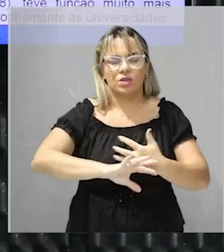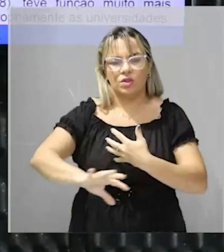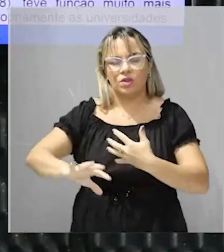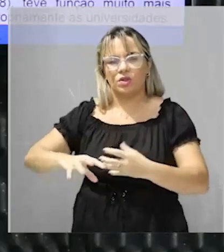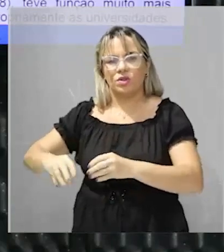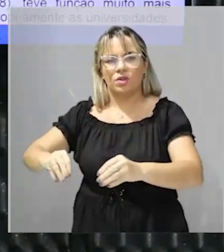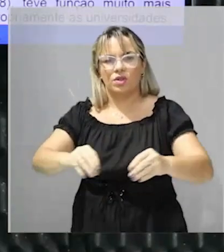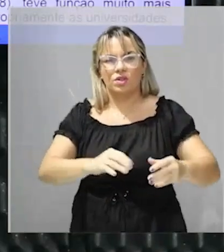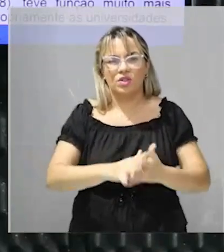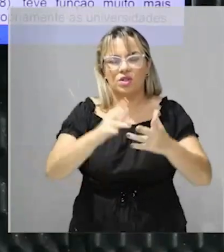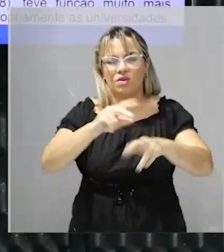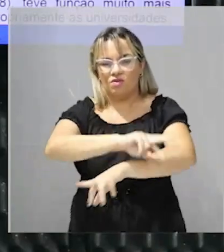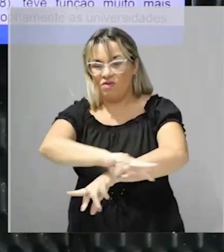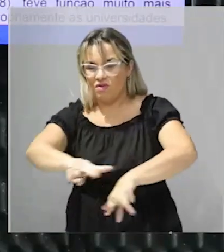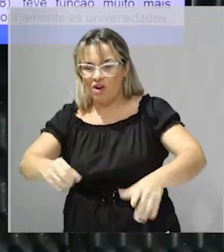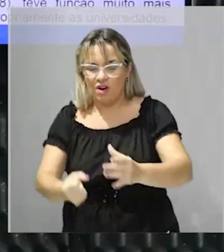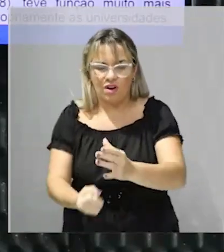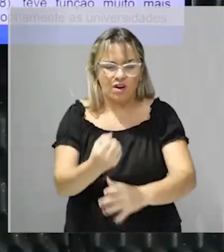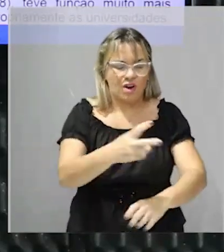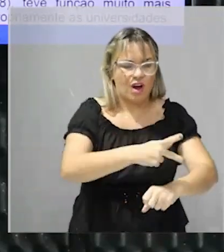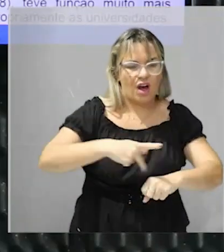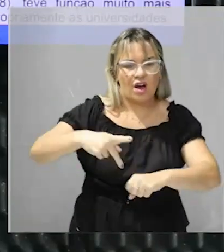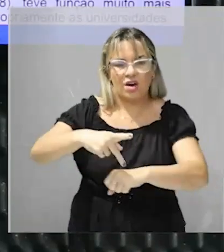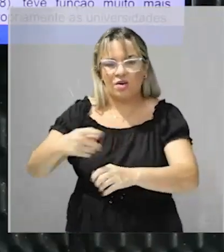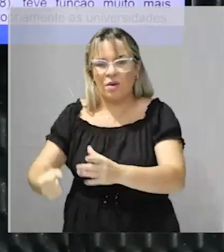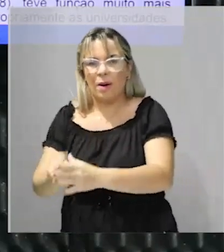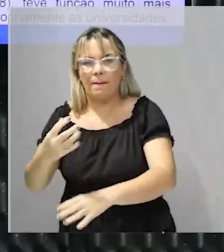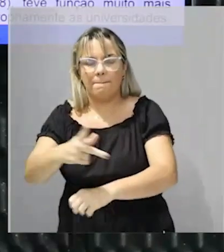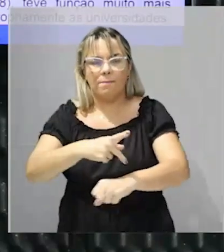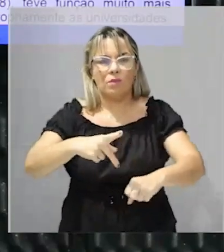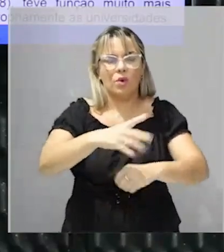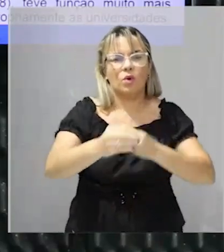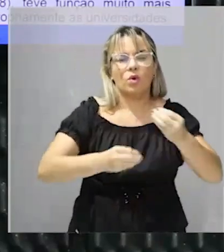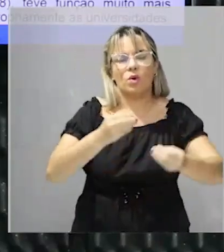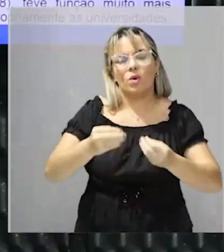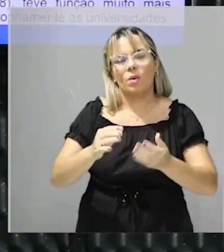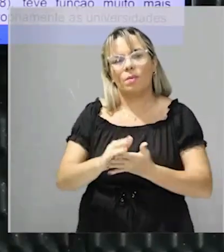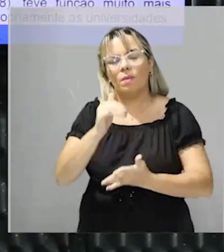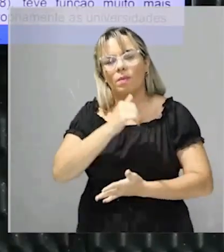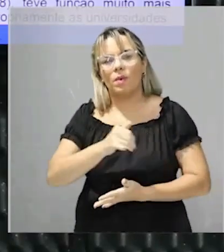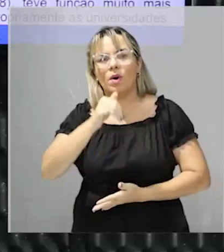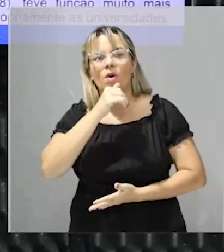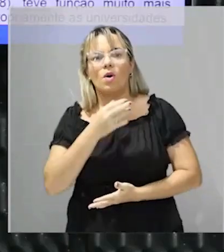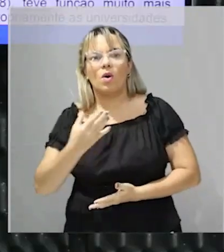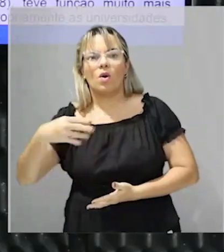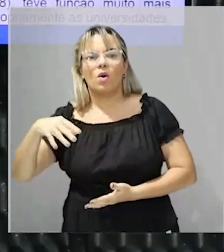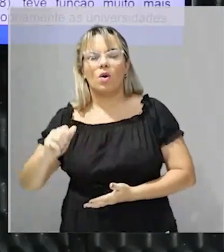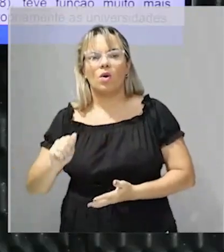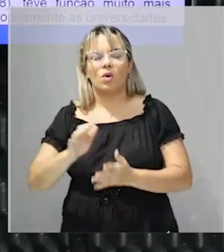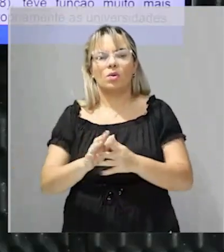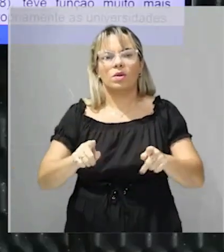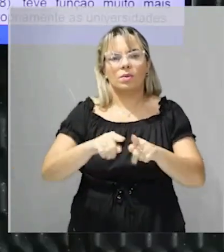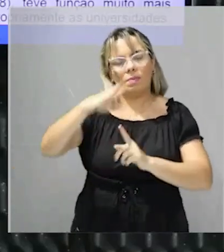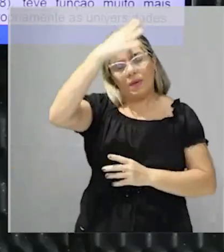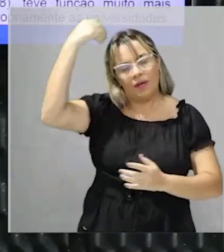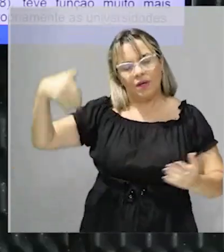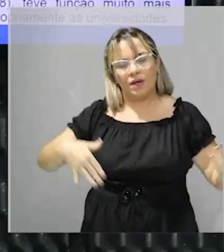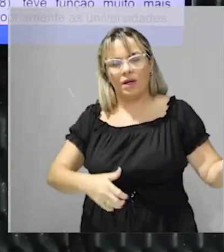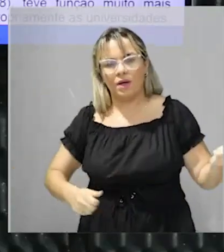surgimento de vários países na América Latina, como Cuba, Panamá, México,